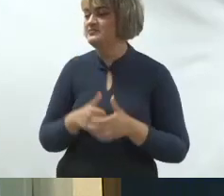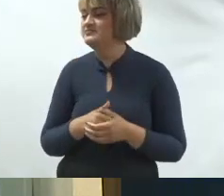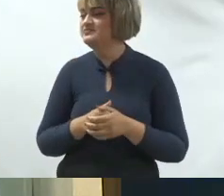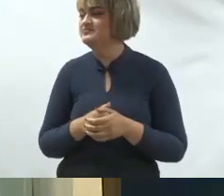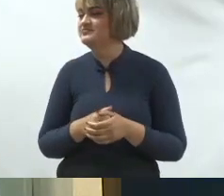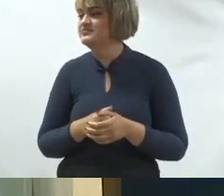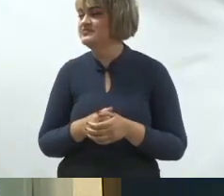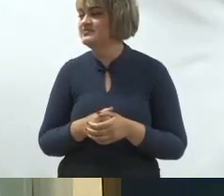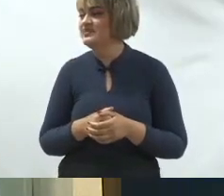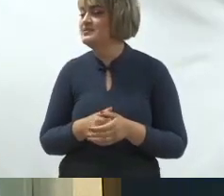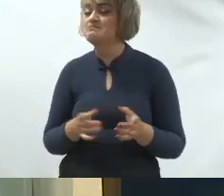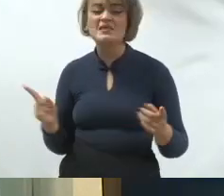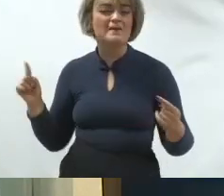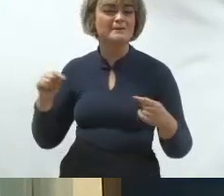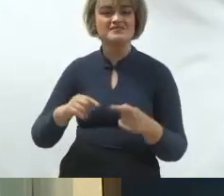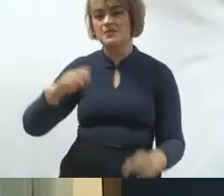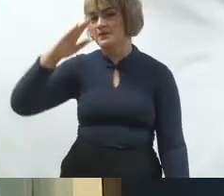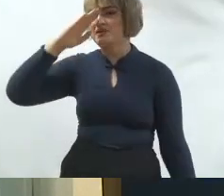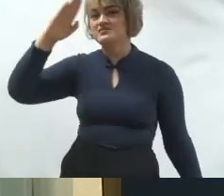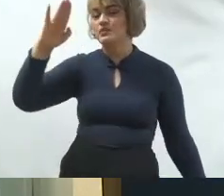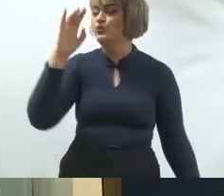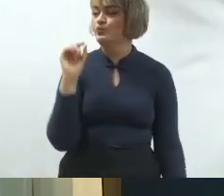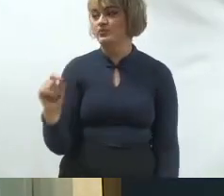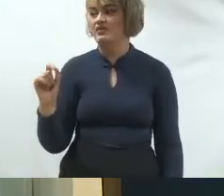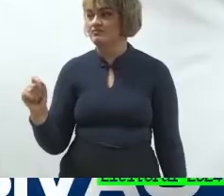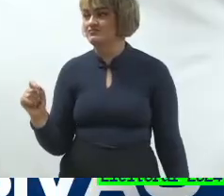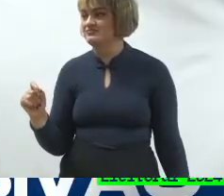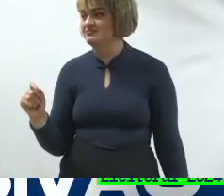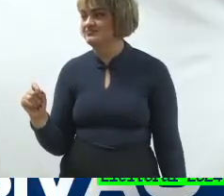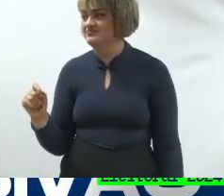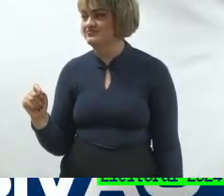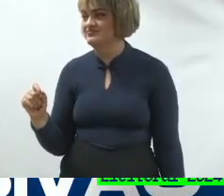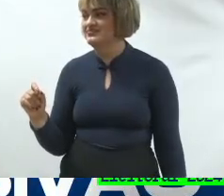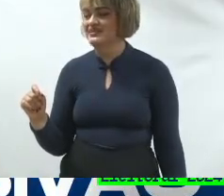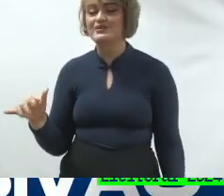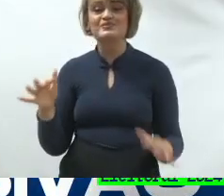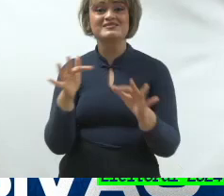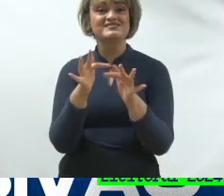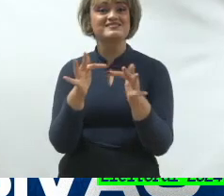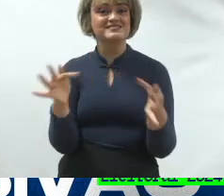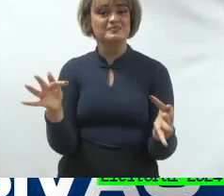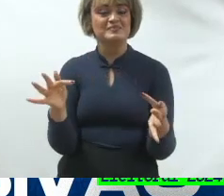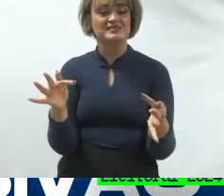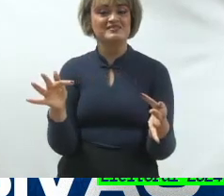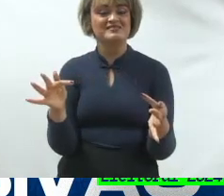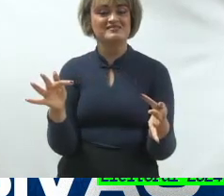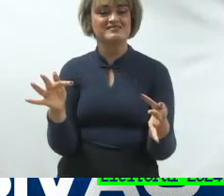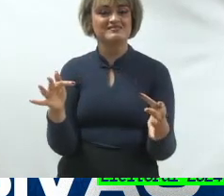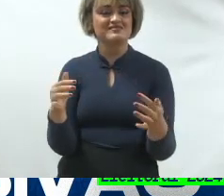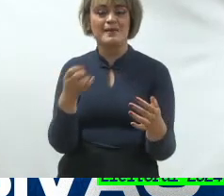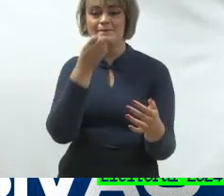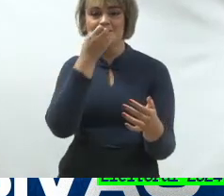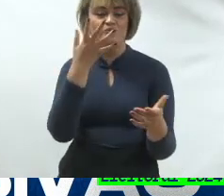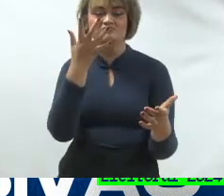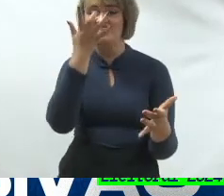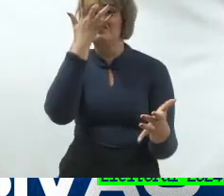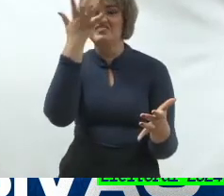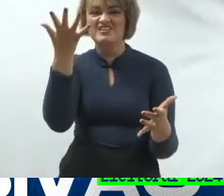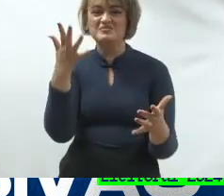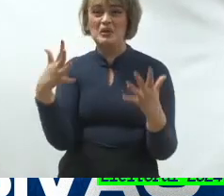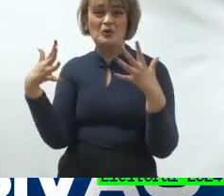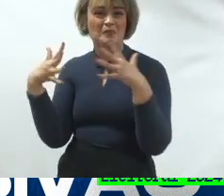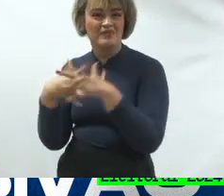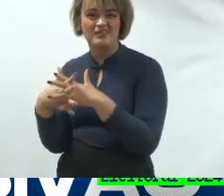Então, qual é a minha missão do dia? A missão do dia é essa. Simples pode ser mais fácil do que complexo. Você tem que trabalhar duro para obter o seu